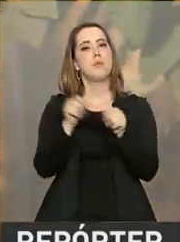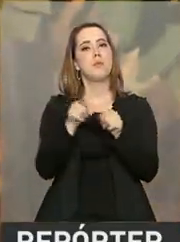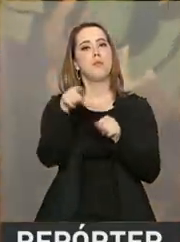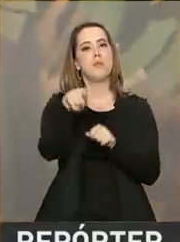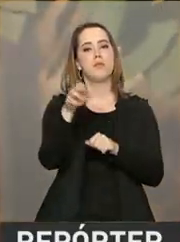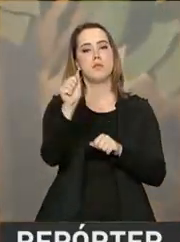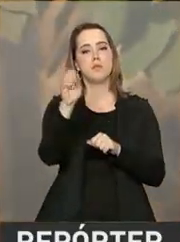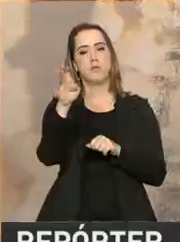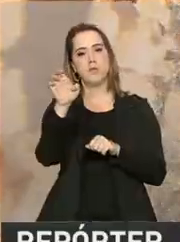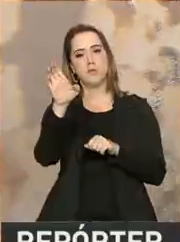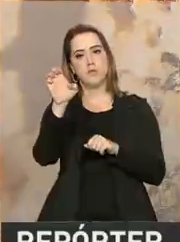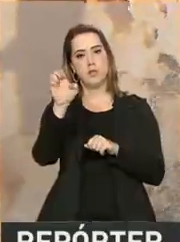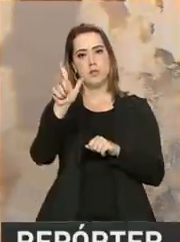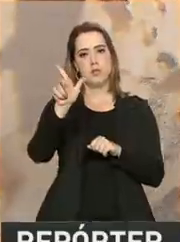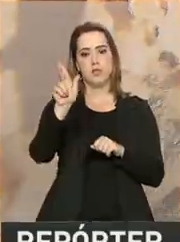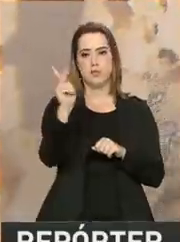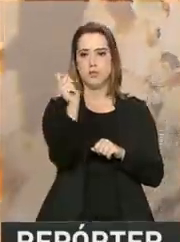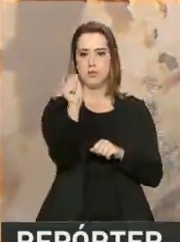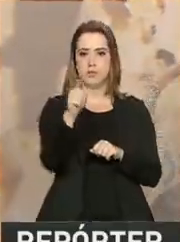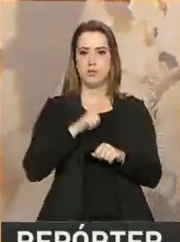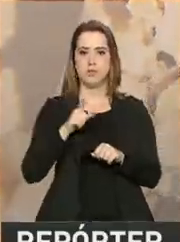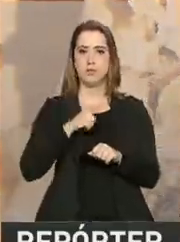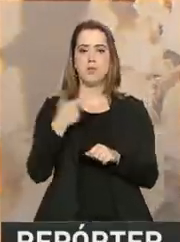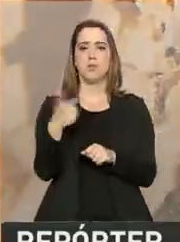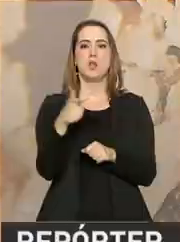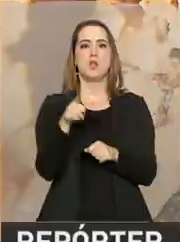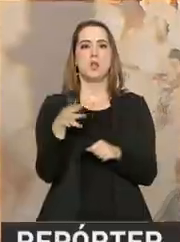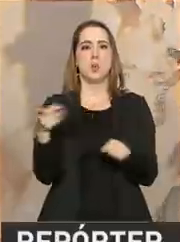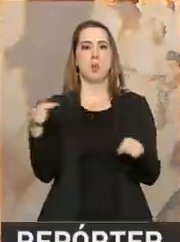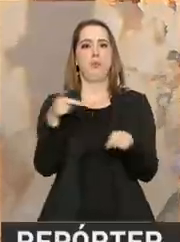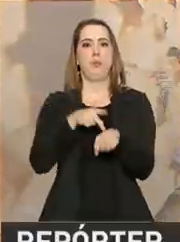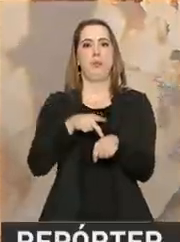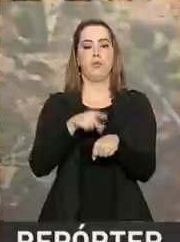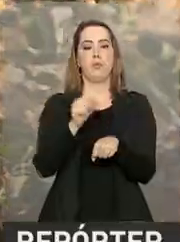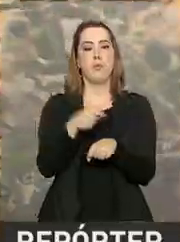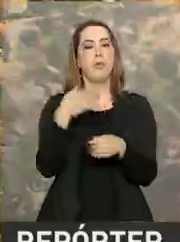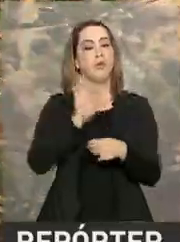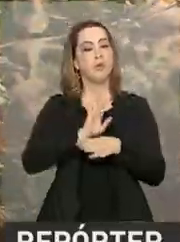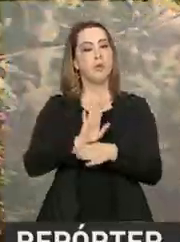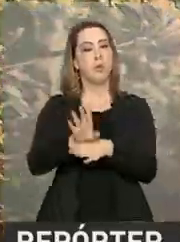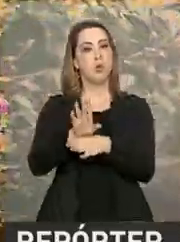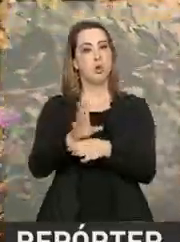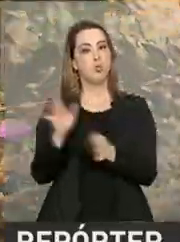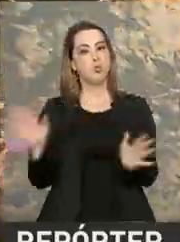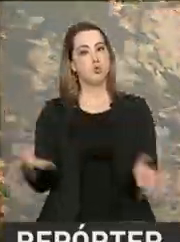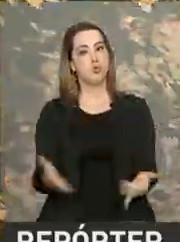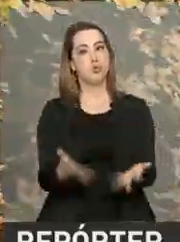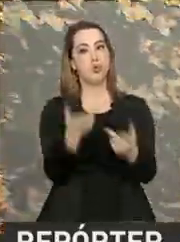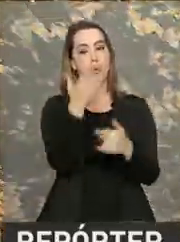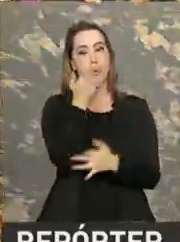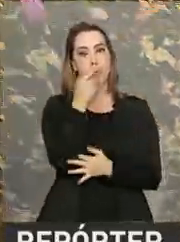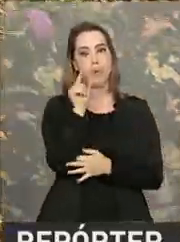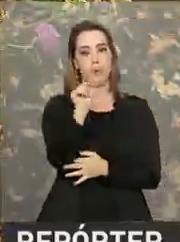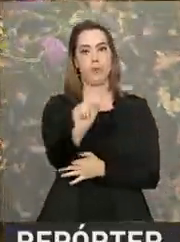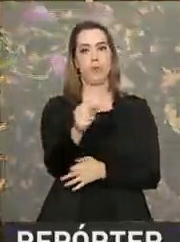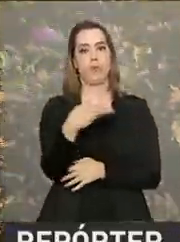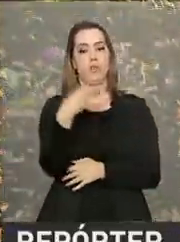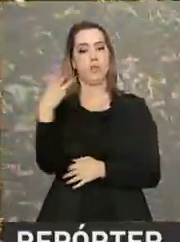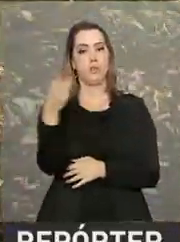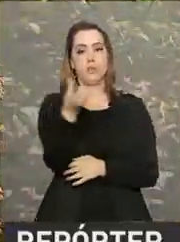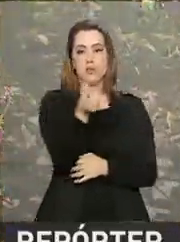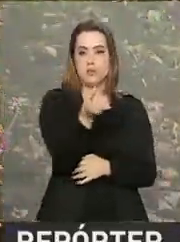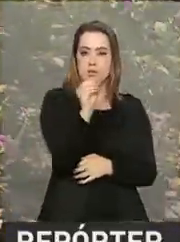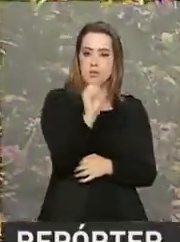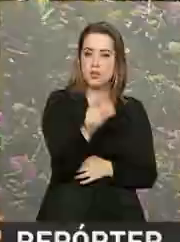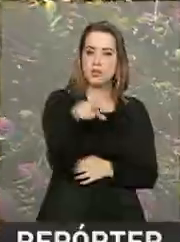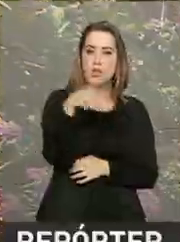ferrão e indiretamente contribuem para a produção de alimentos no país. O Brasil tem cerca de 360 espécies de